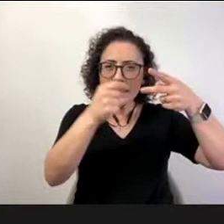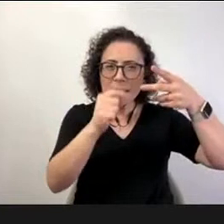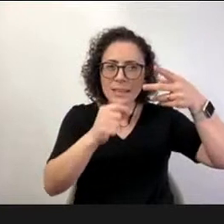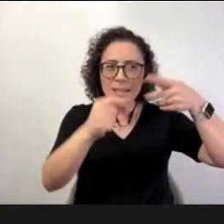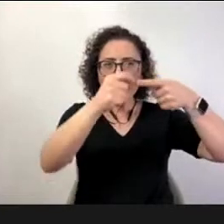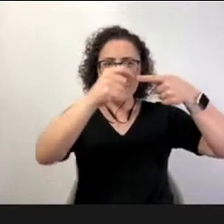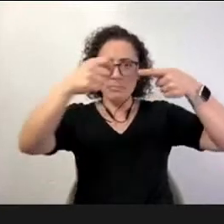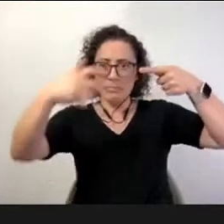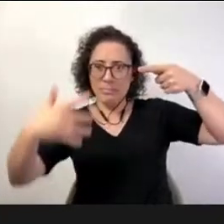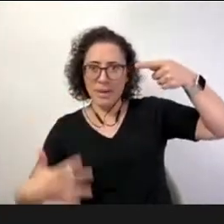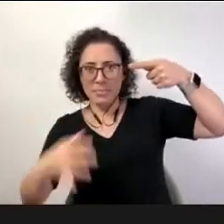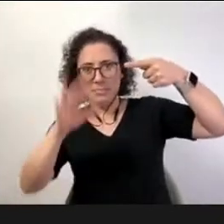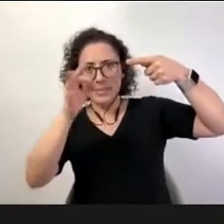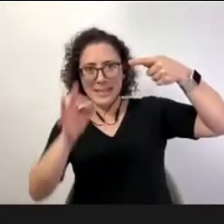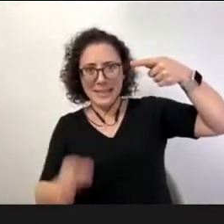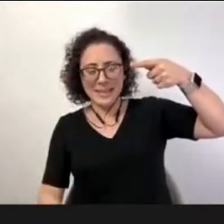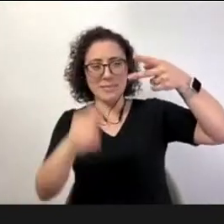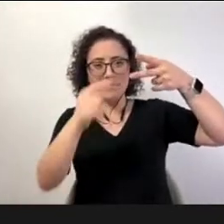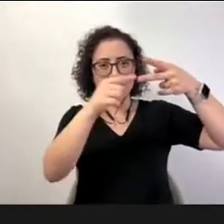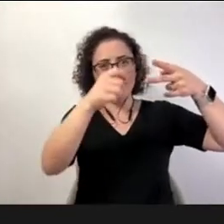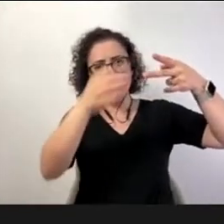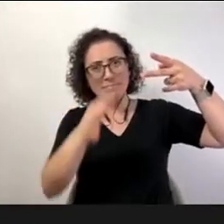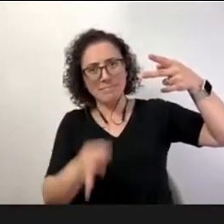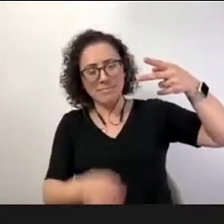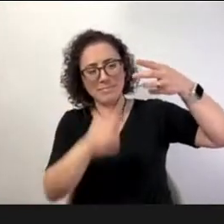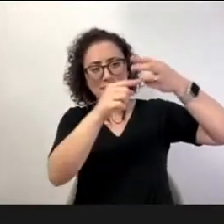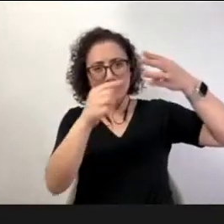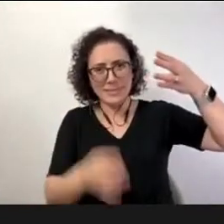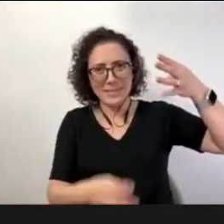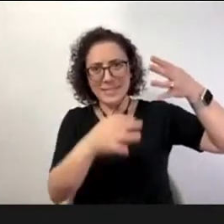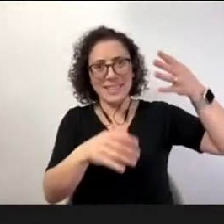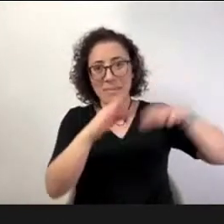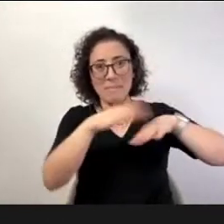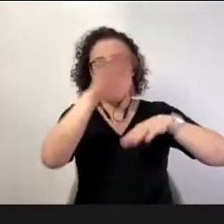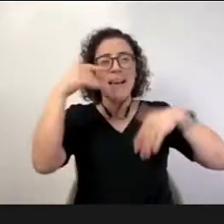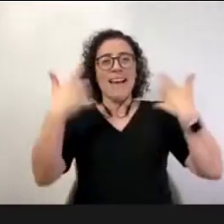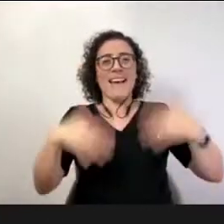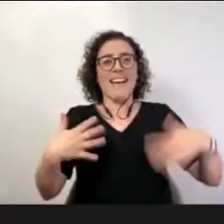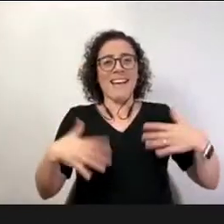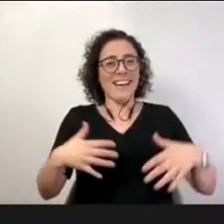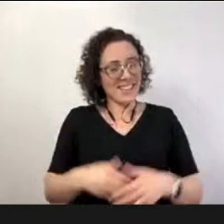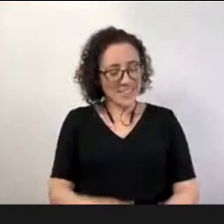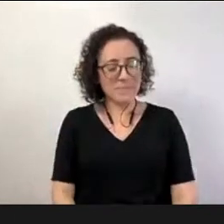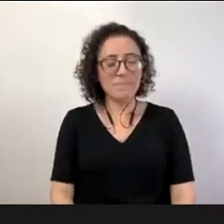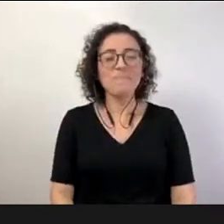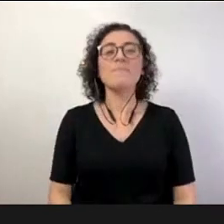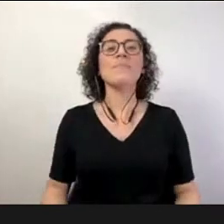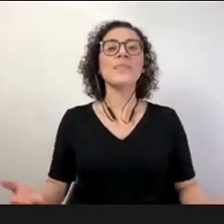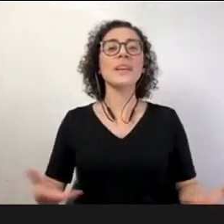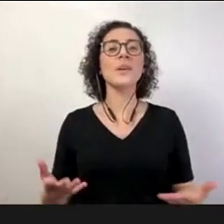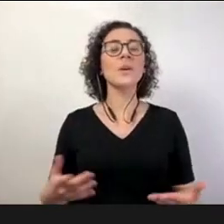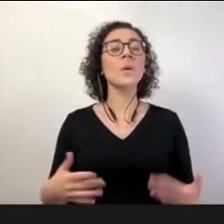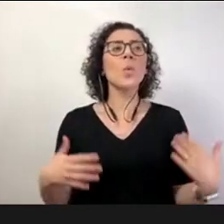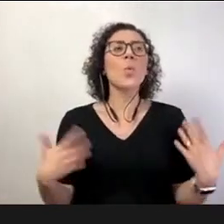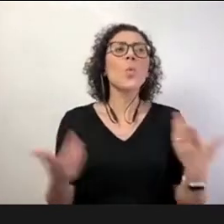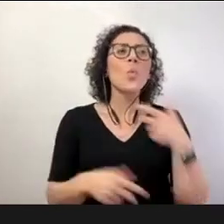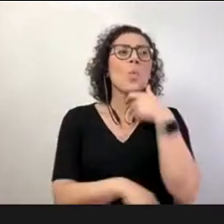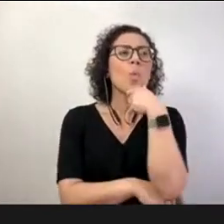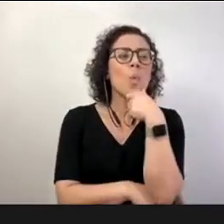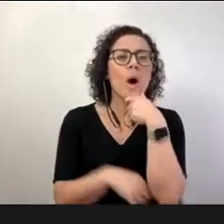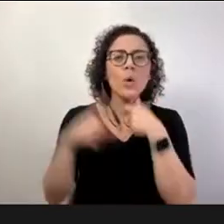missão né de dialogar um pouquinho com vocês sobre os desafios aprendizados na gestão